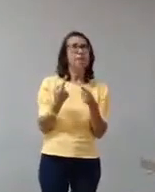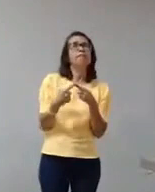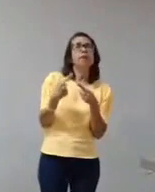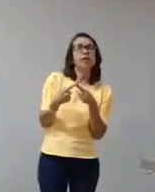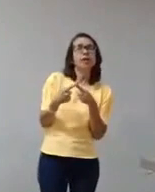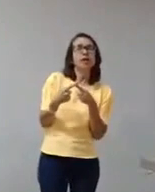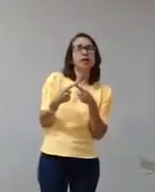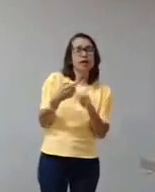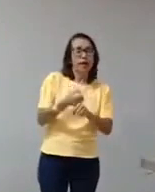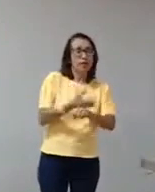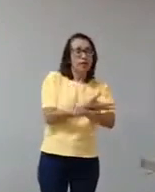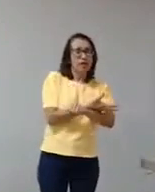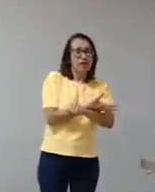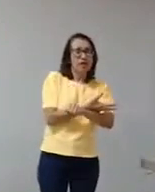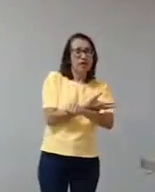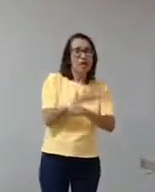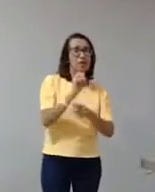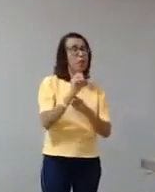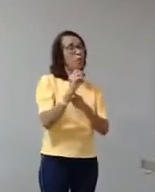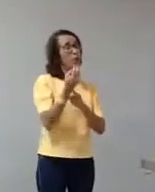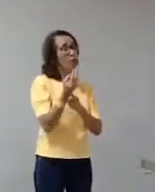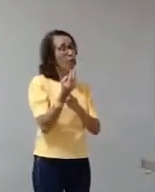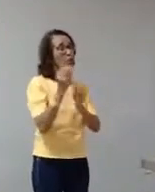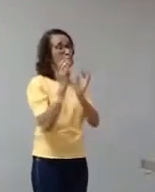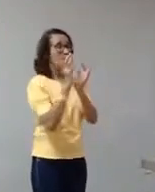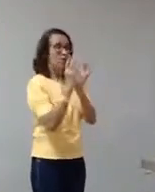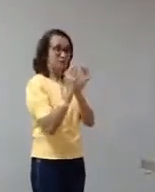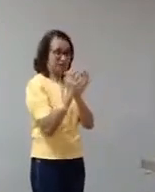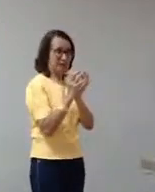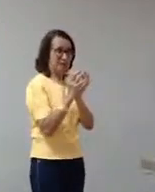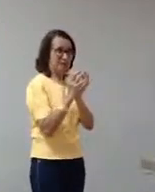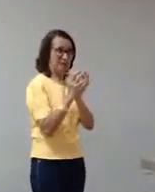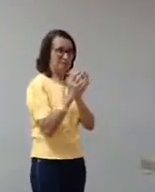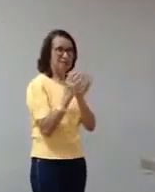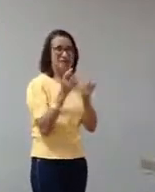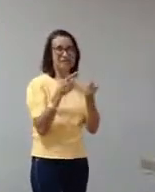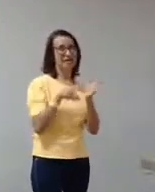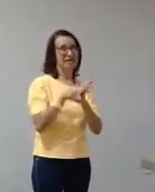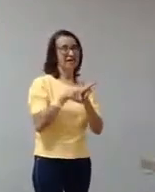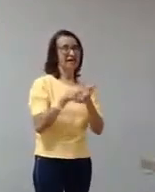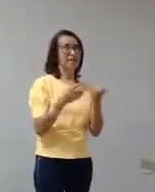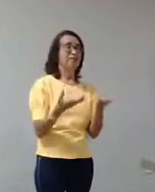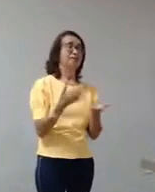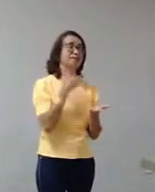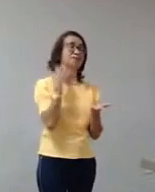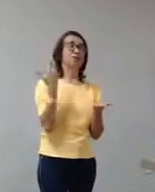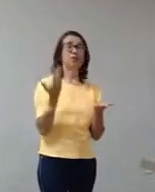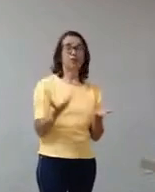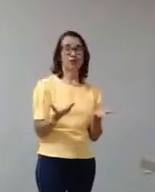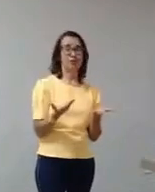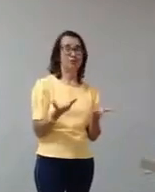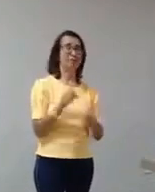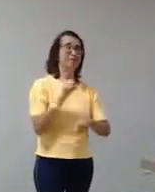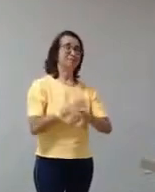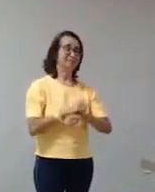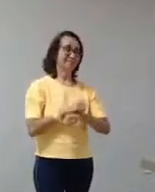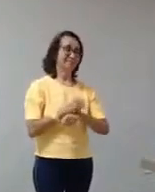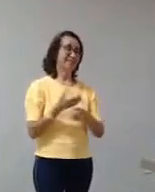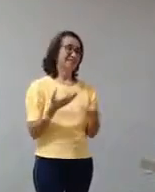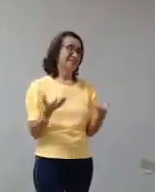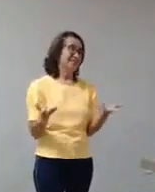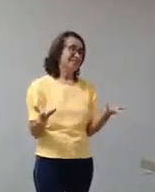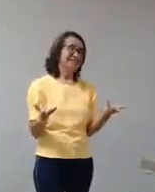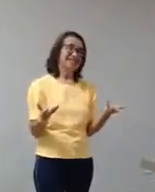tem a ver com, então, aí tem, entra agora, infelizmente, ele morreu, não deixou um legado muito que fosse